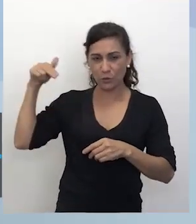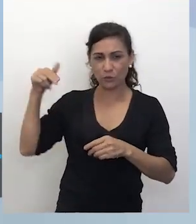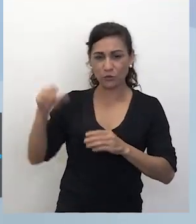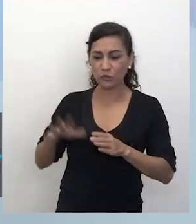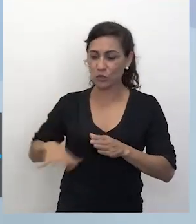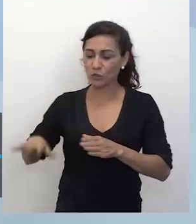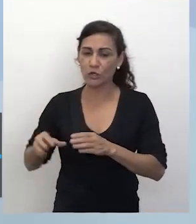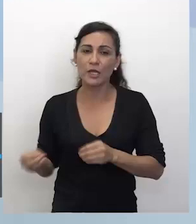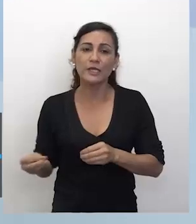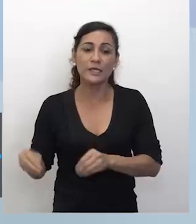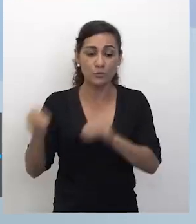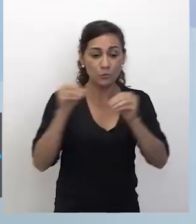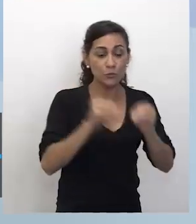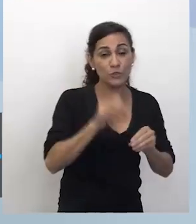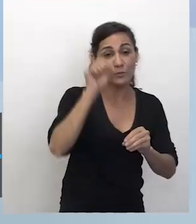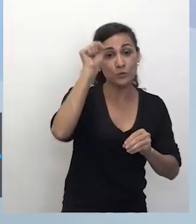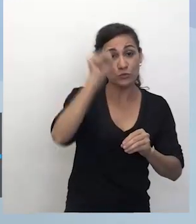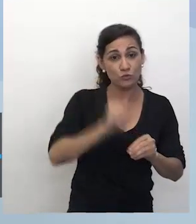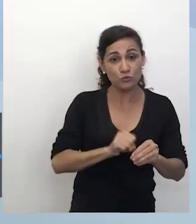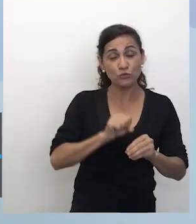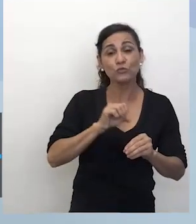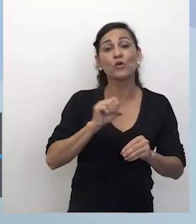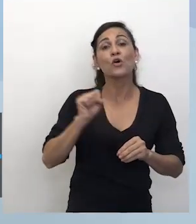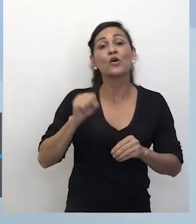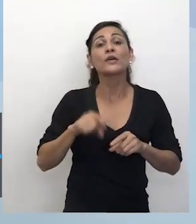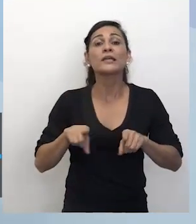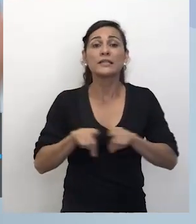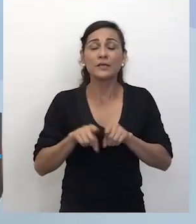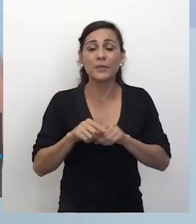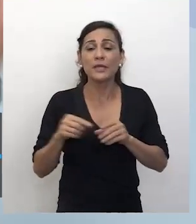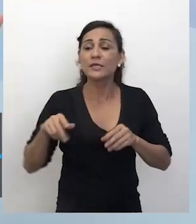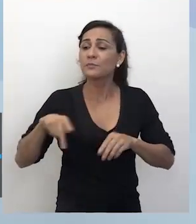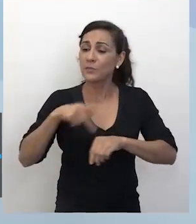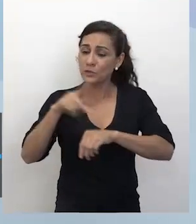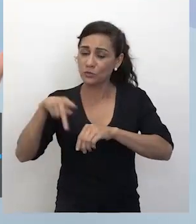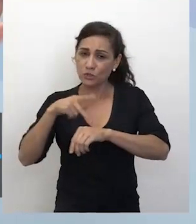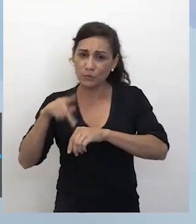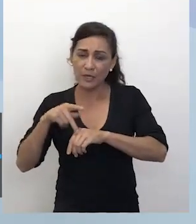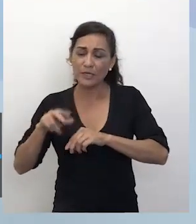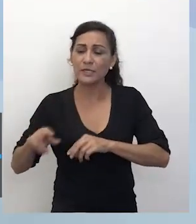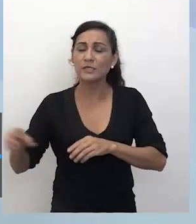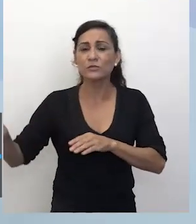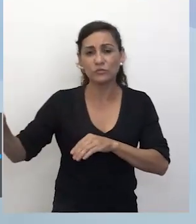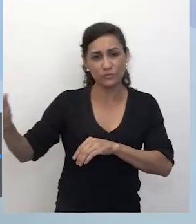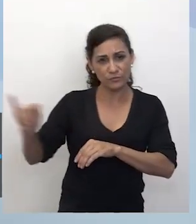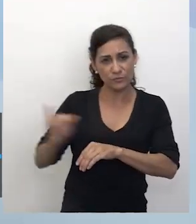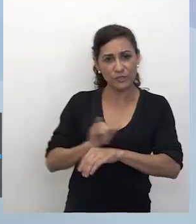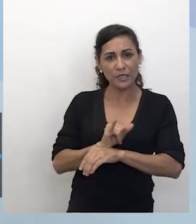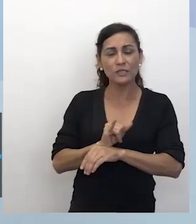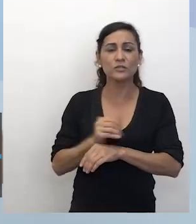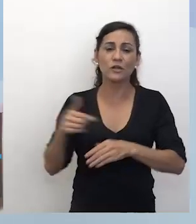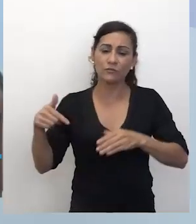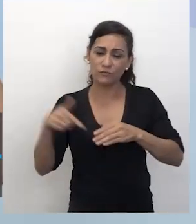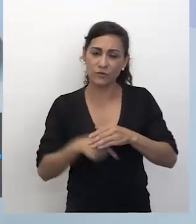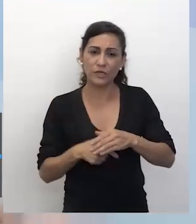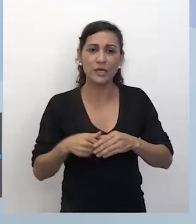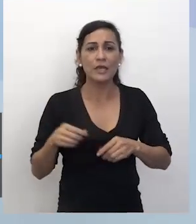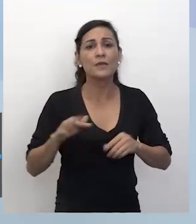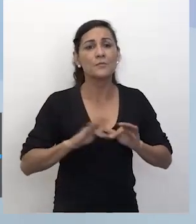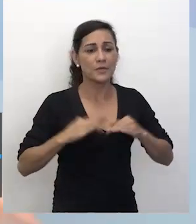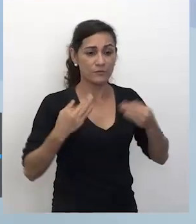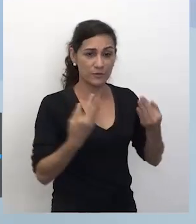pessoas do centro-oeste, do norte, do sul, mas também pessoas de outros países, né? Como eu mesmo falo, minha família é uma família de